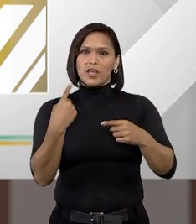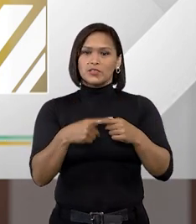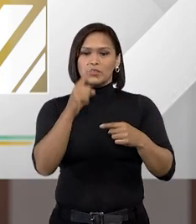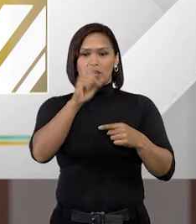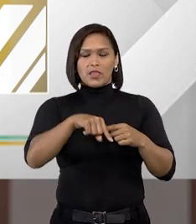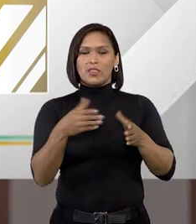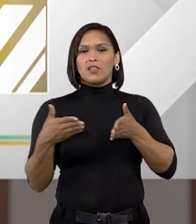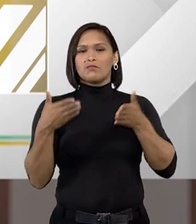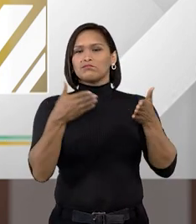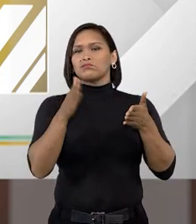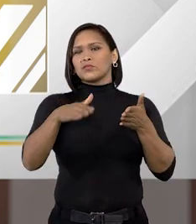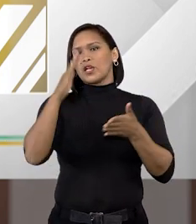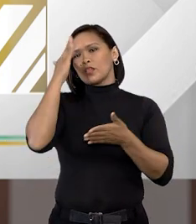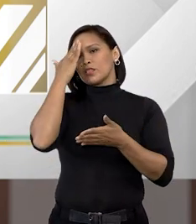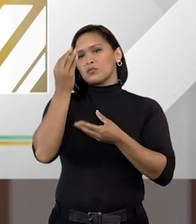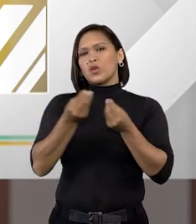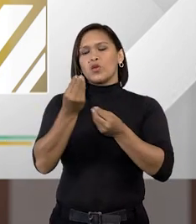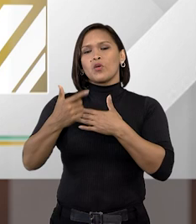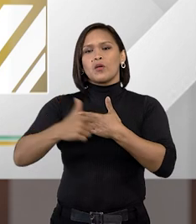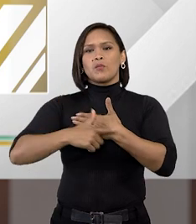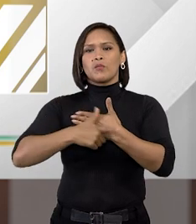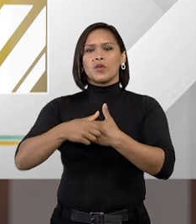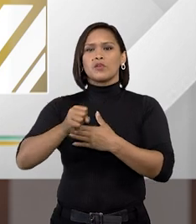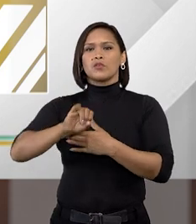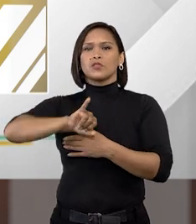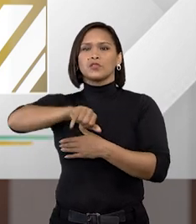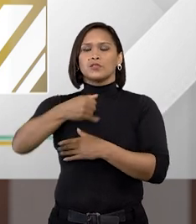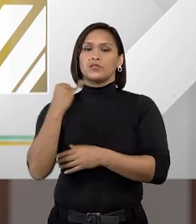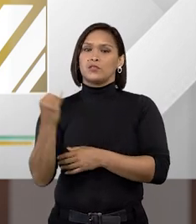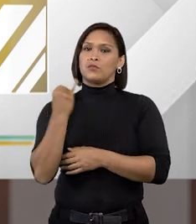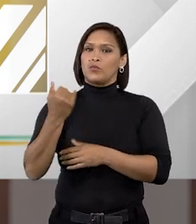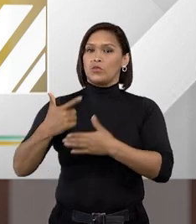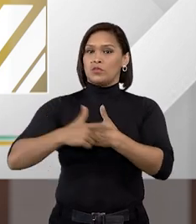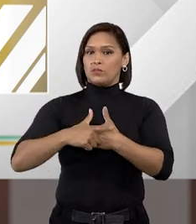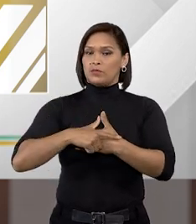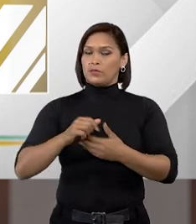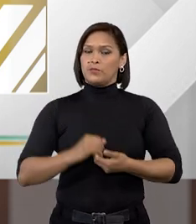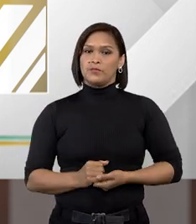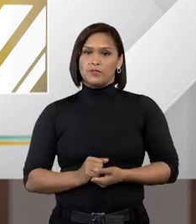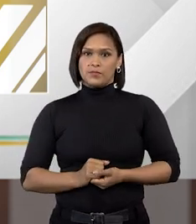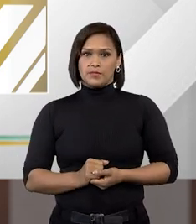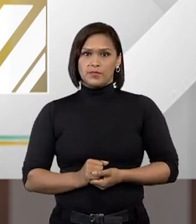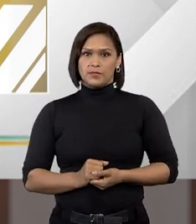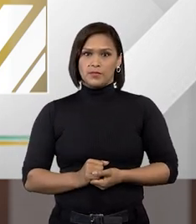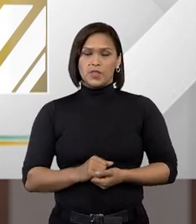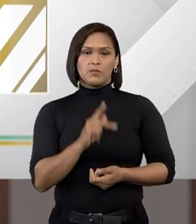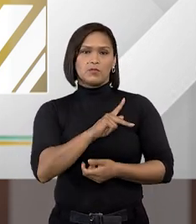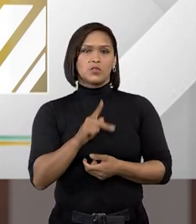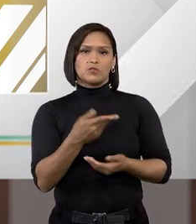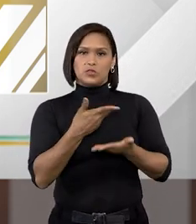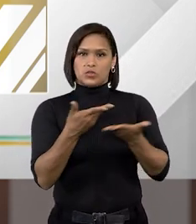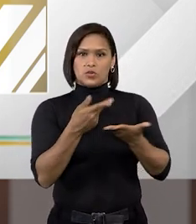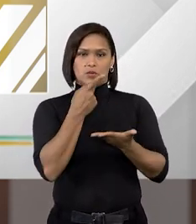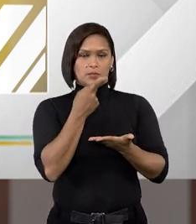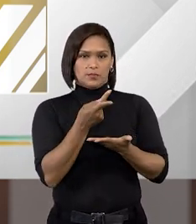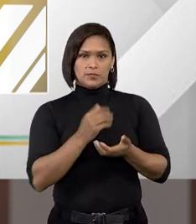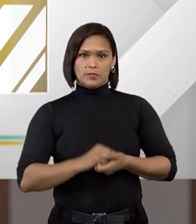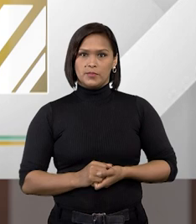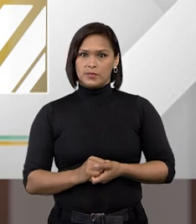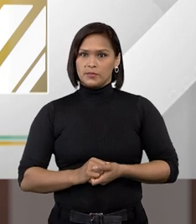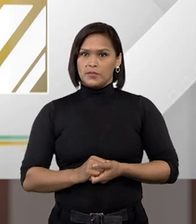Nesse sentido, qual é o papel do STJ e a importância desse papel? Professor Thalisson, por favor.